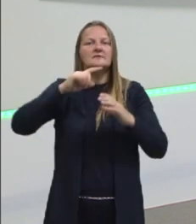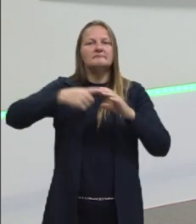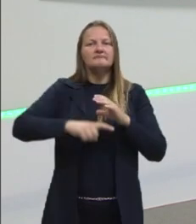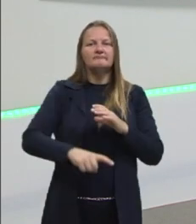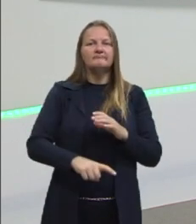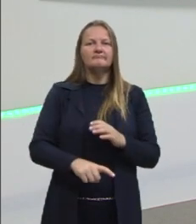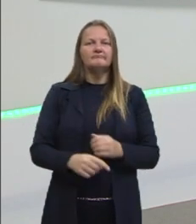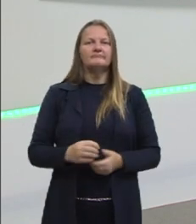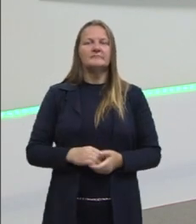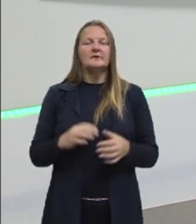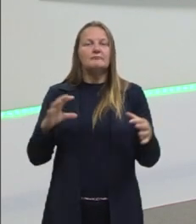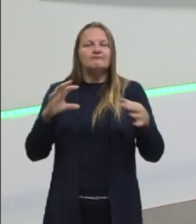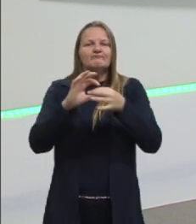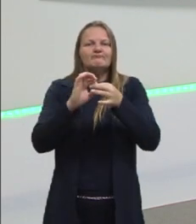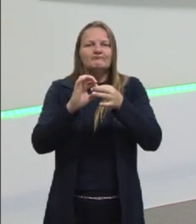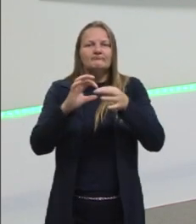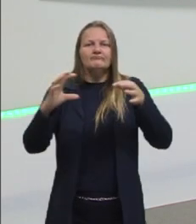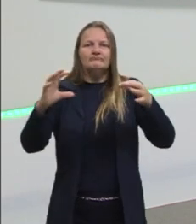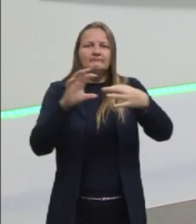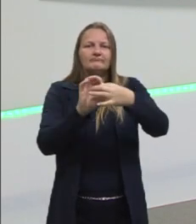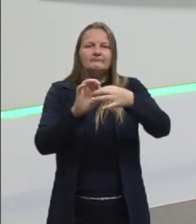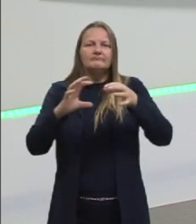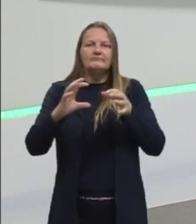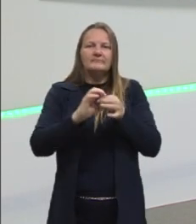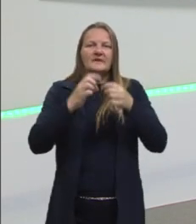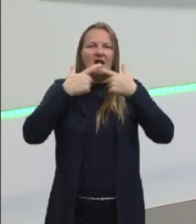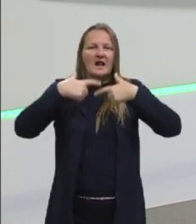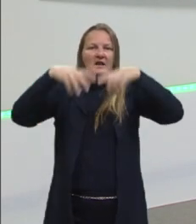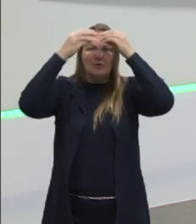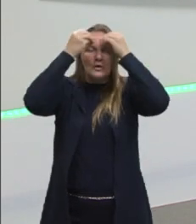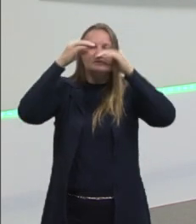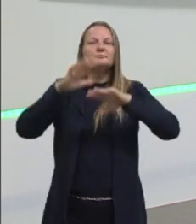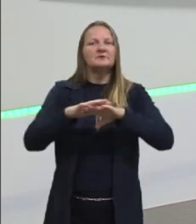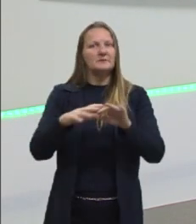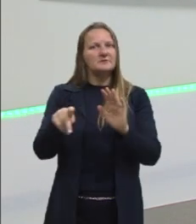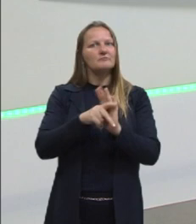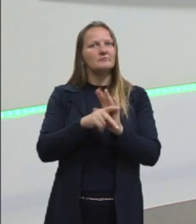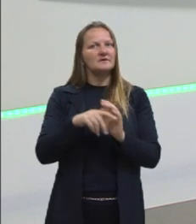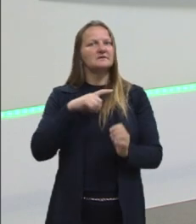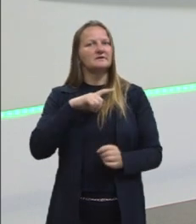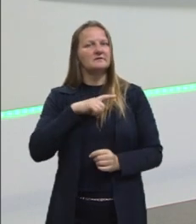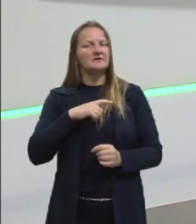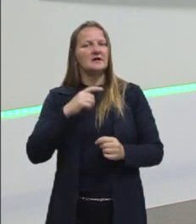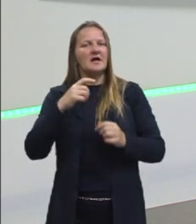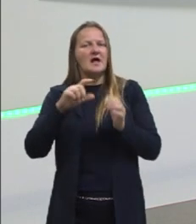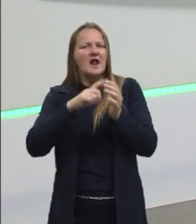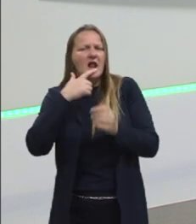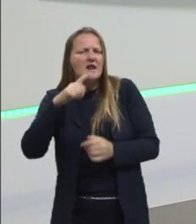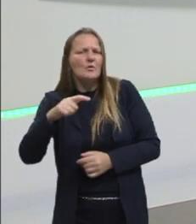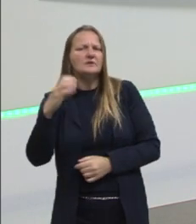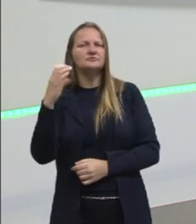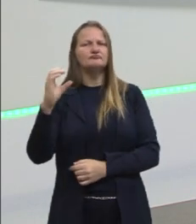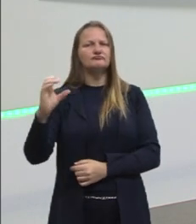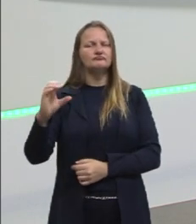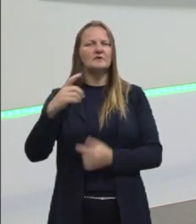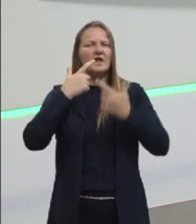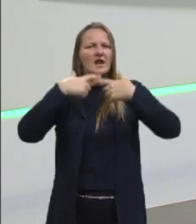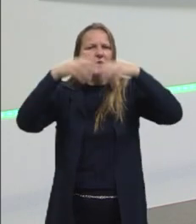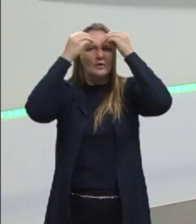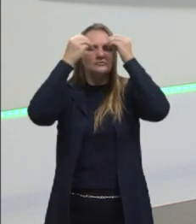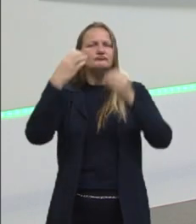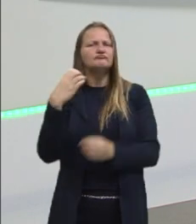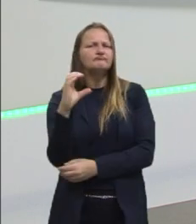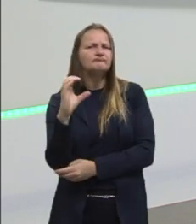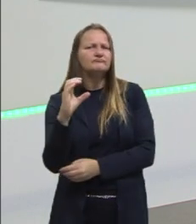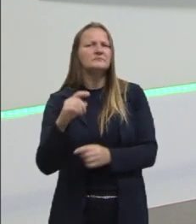É tudo interligado. Assim como nós temos a linguagem matemática, a linguagem científica. É importante